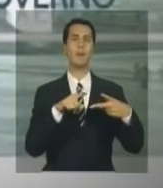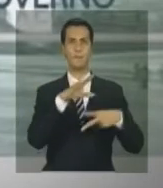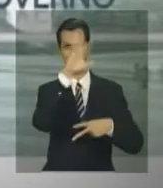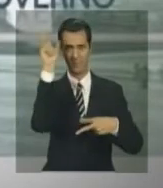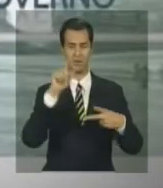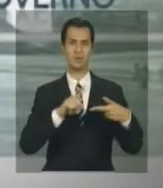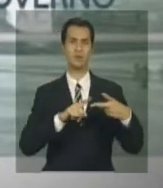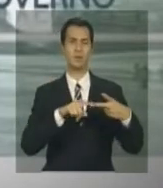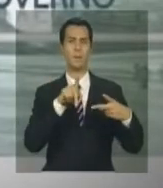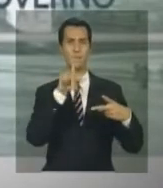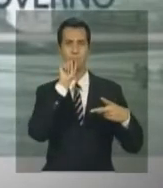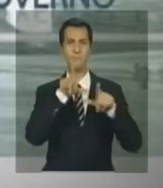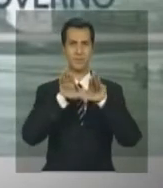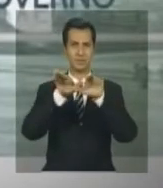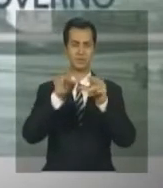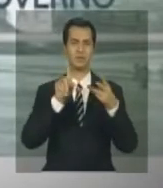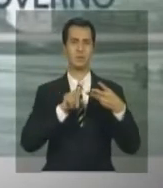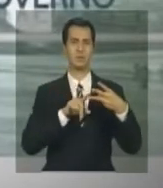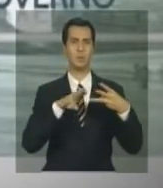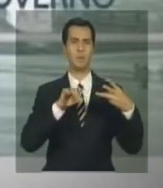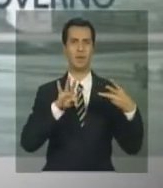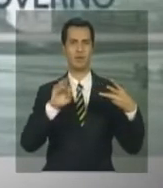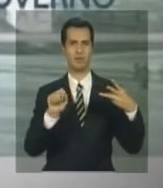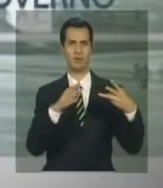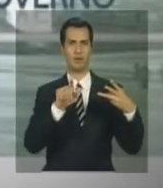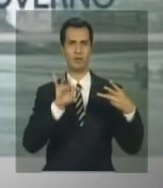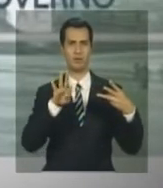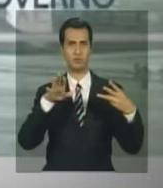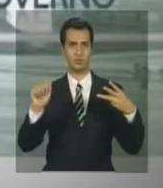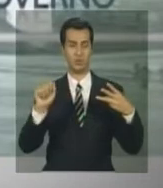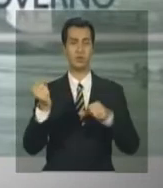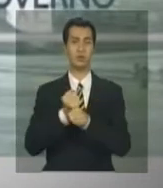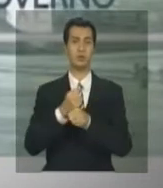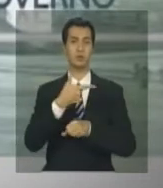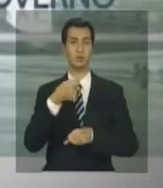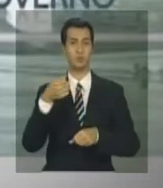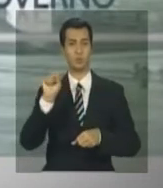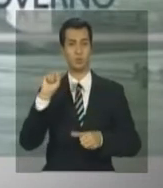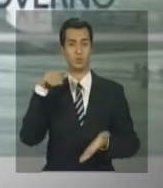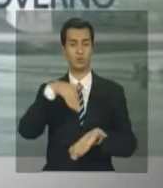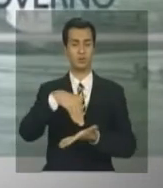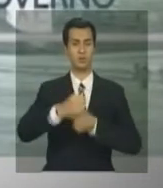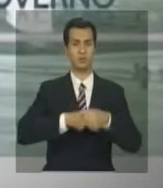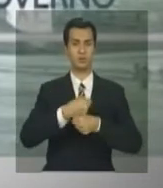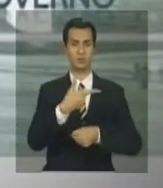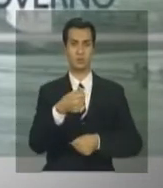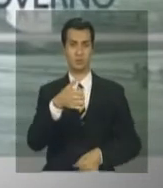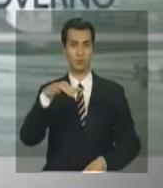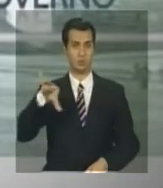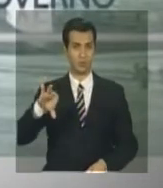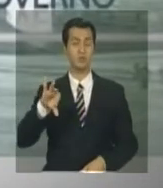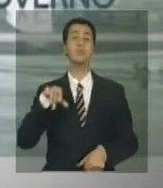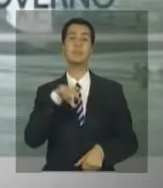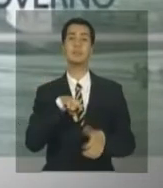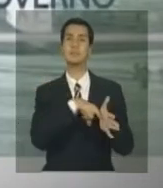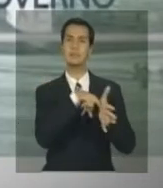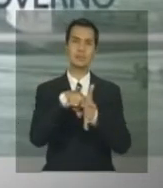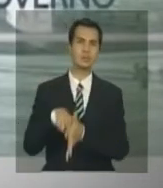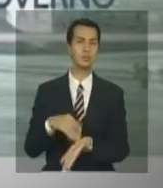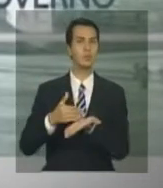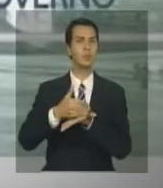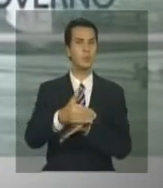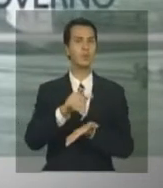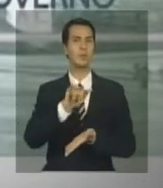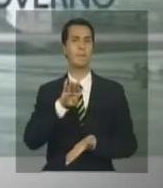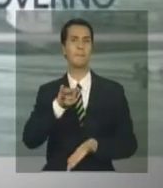Pantanal, referentes ao período 2008-2009. O monitoramento começou em 2008 pelo Centro de Sensoriamento Remoto do